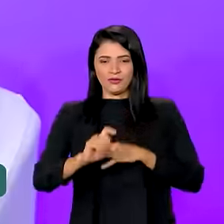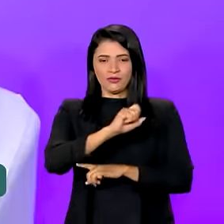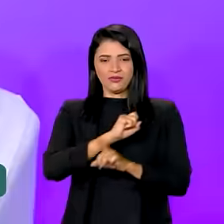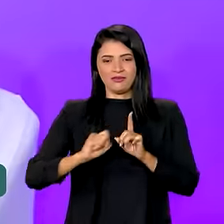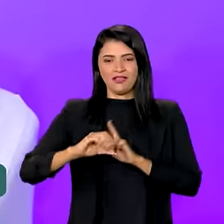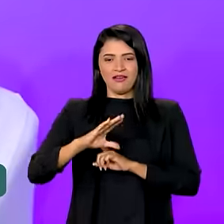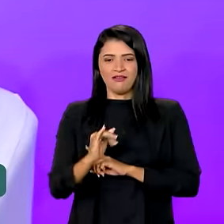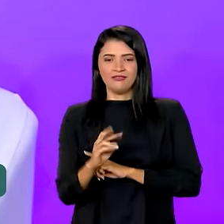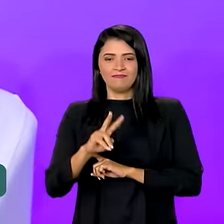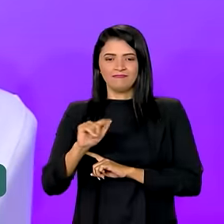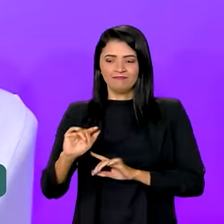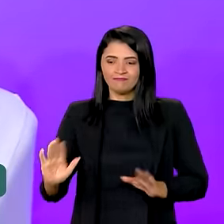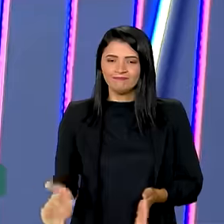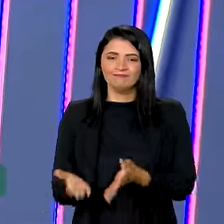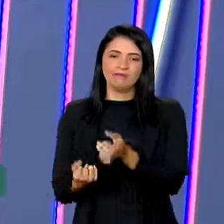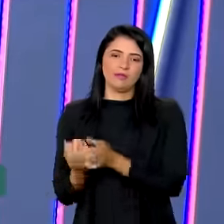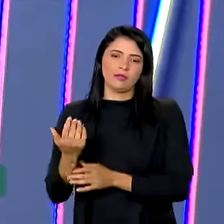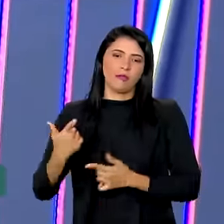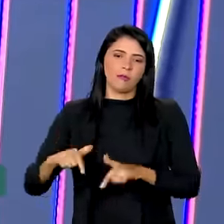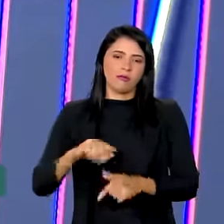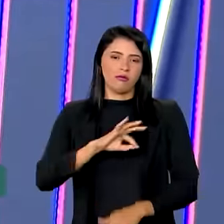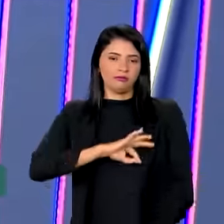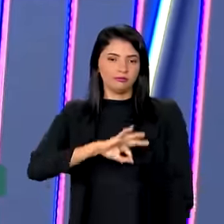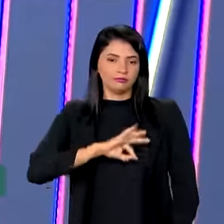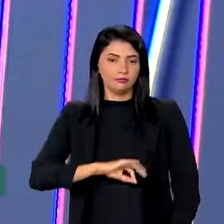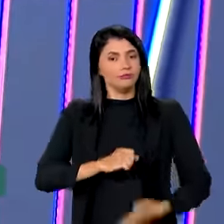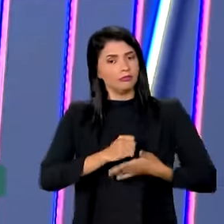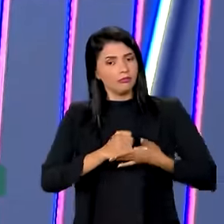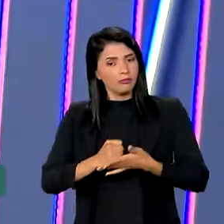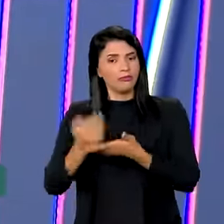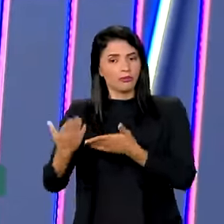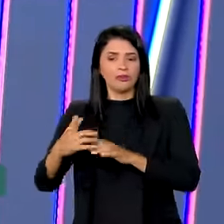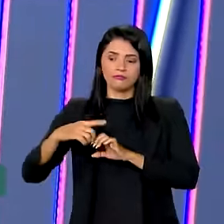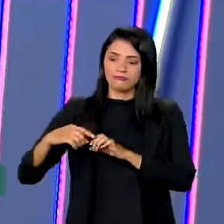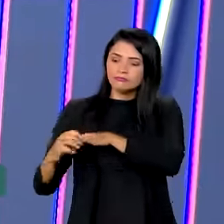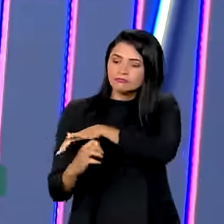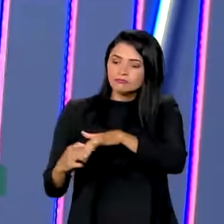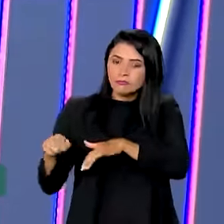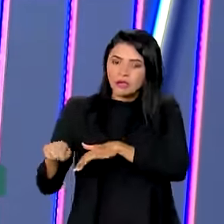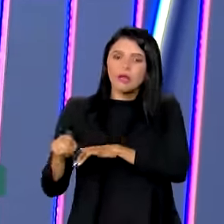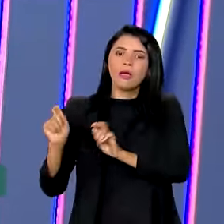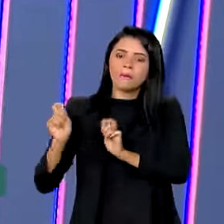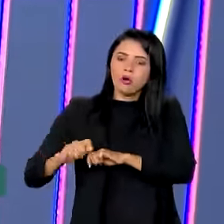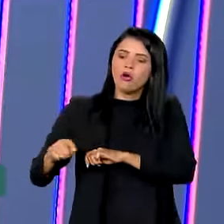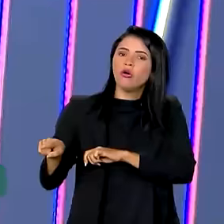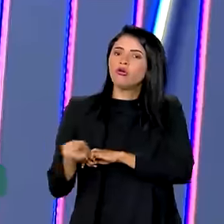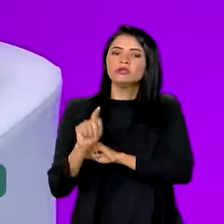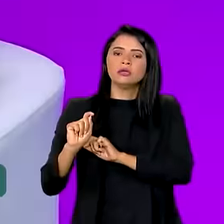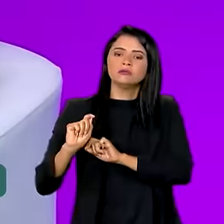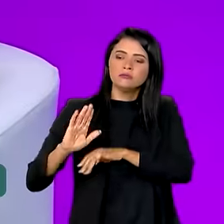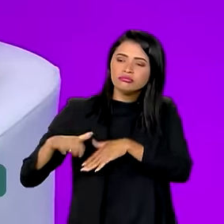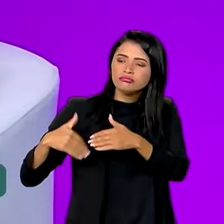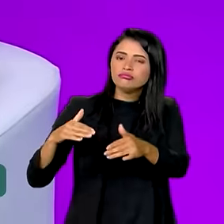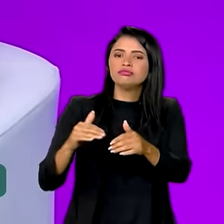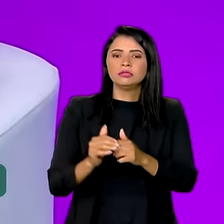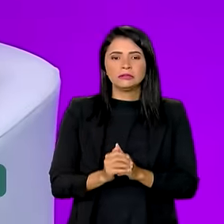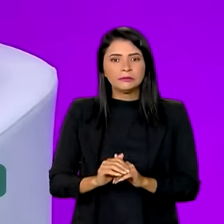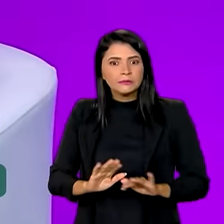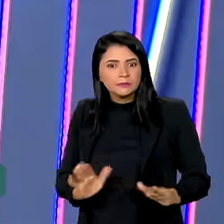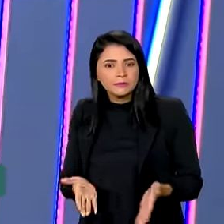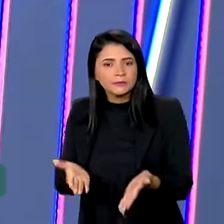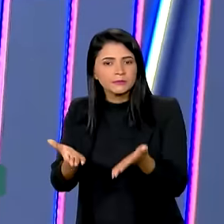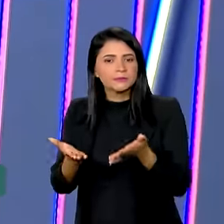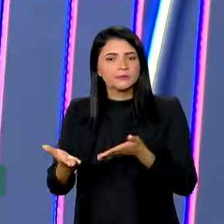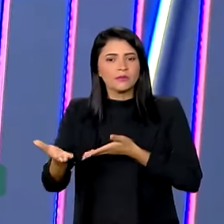para a gente estimular emprego e renda. Apoiar as pequenas para que elas possam crescer. Estimular o